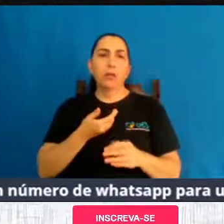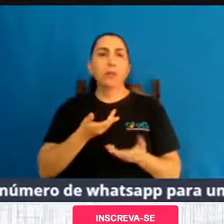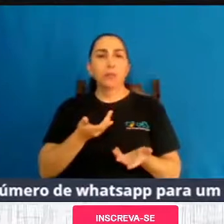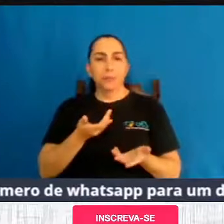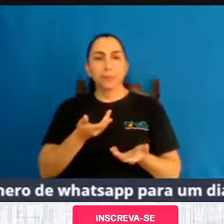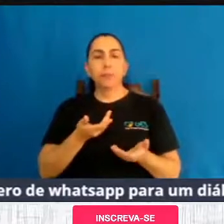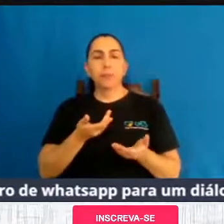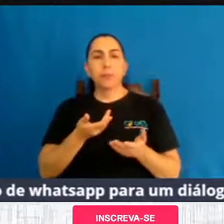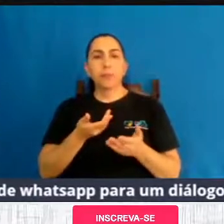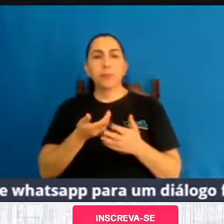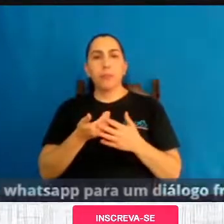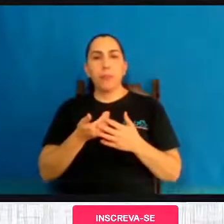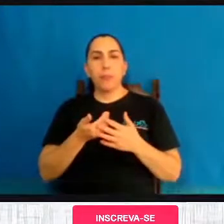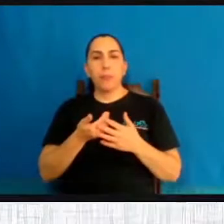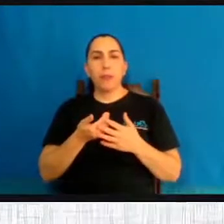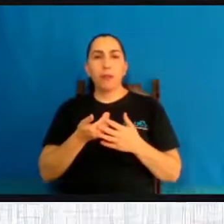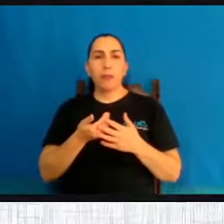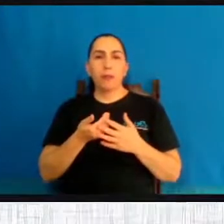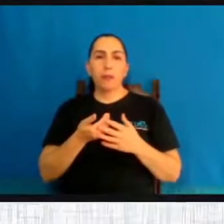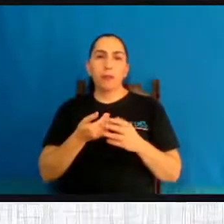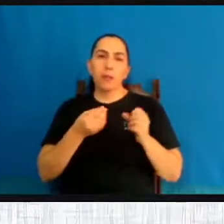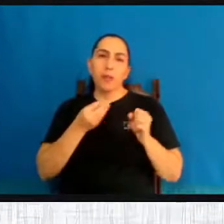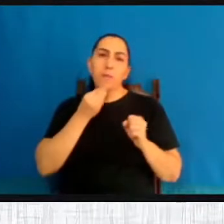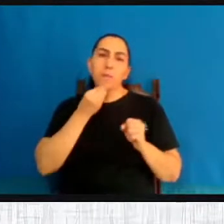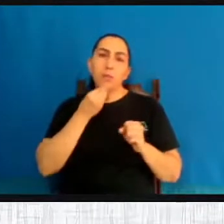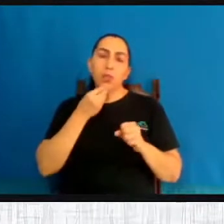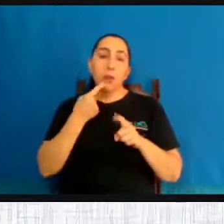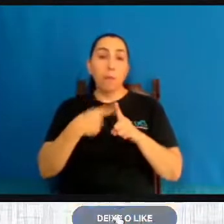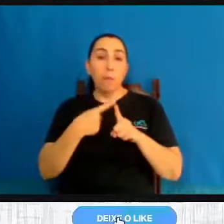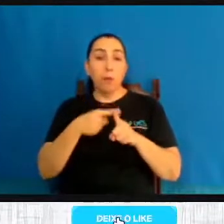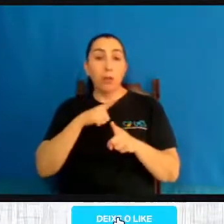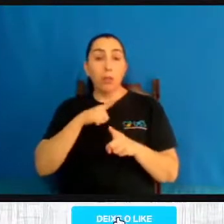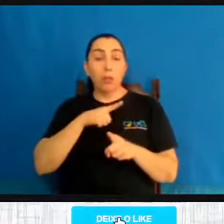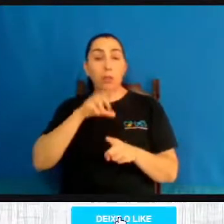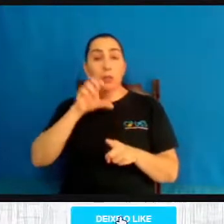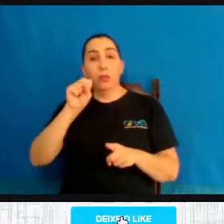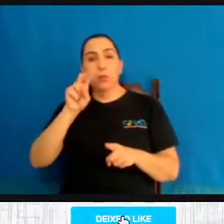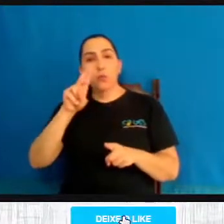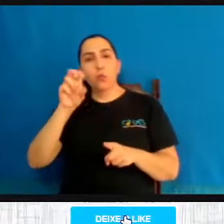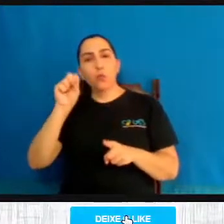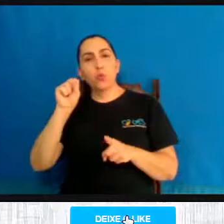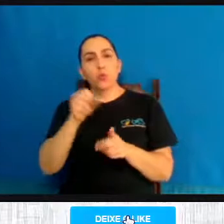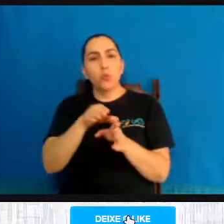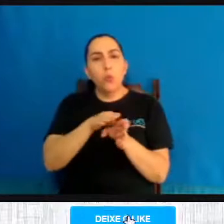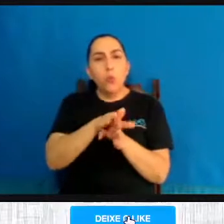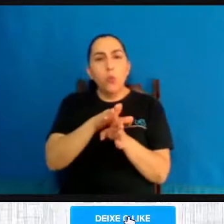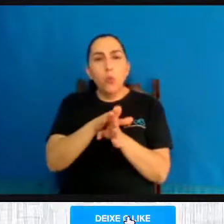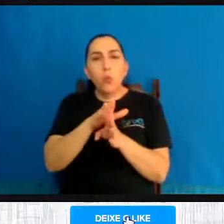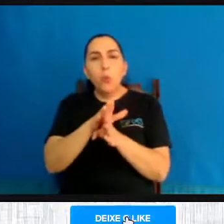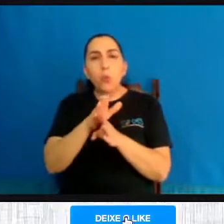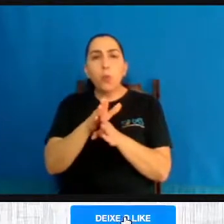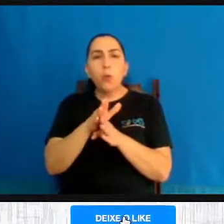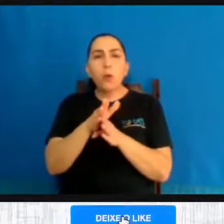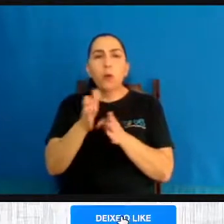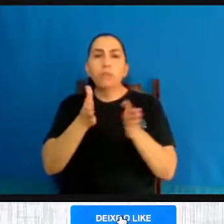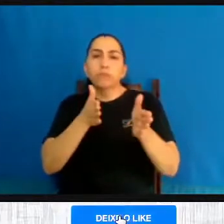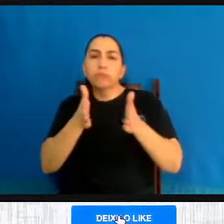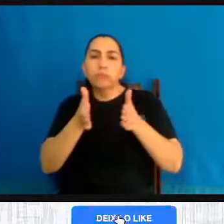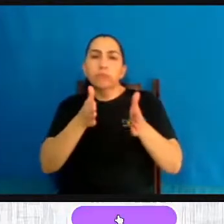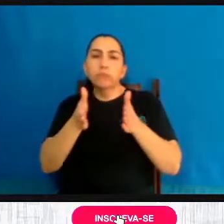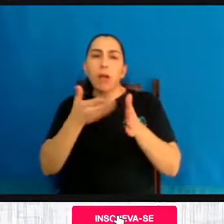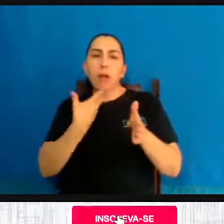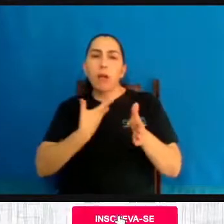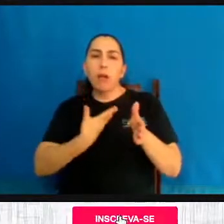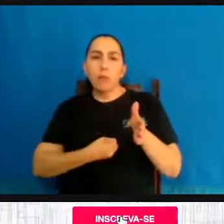do período que o SUS orienta, tem uma normativa orientando que o aborto só pode ser